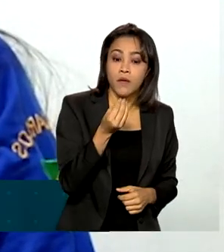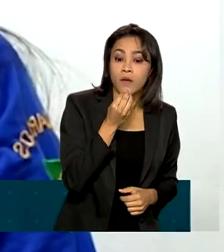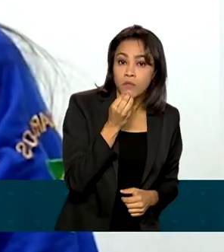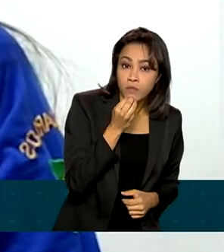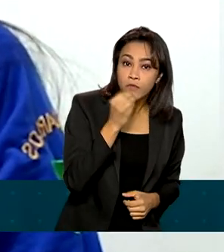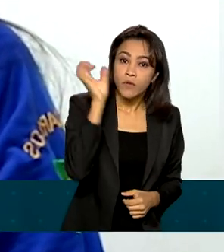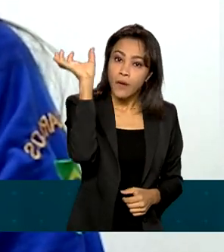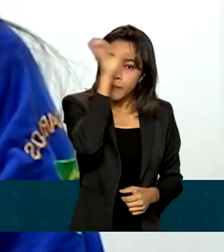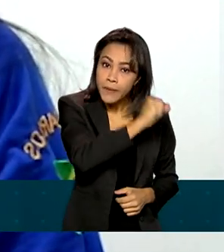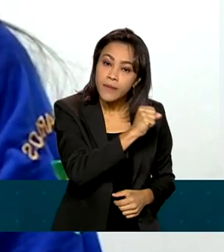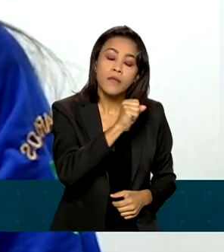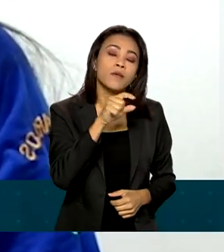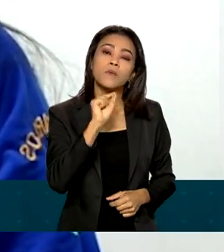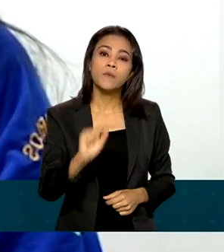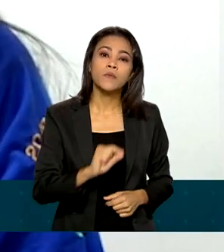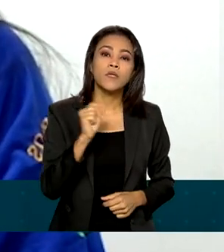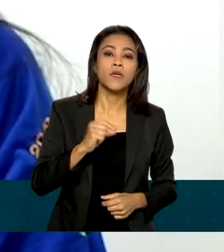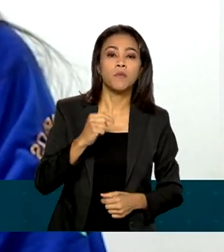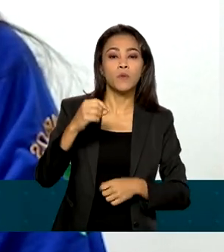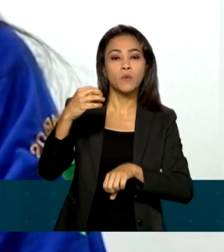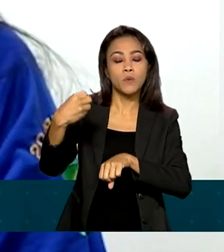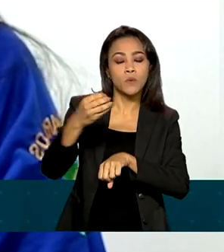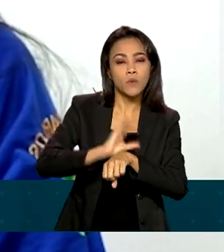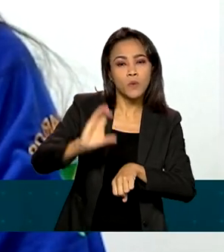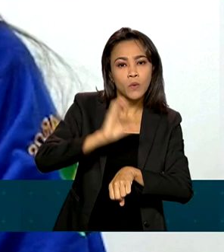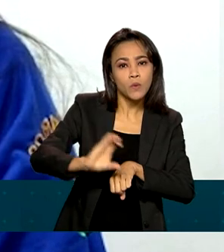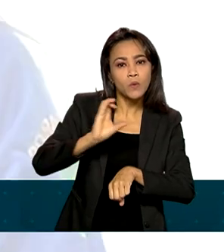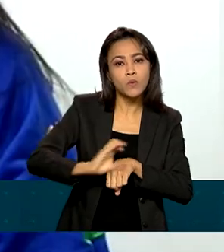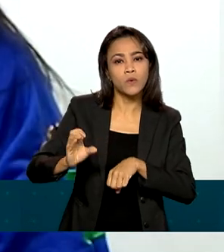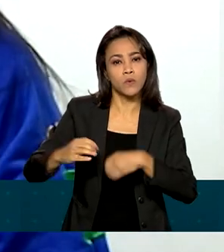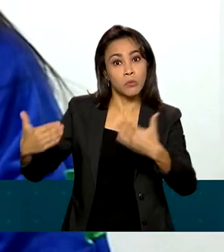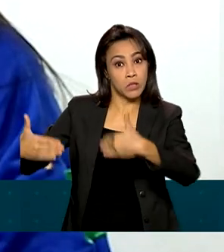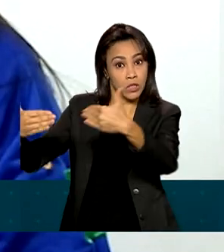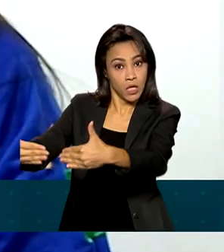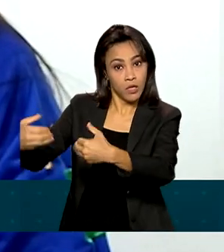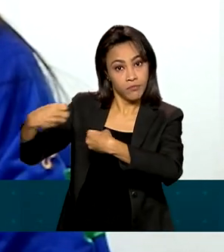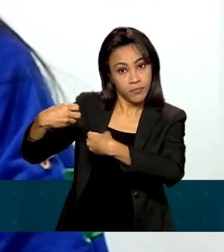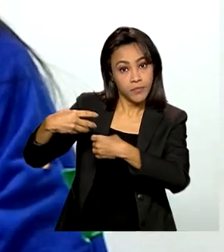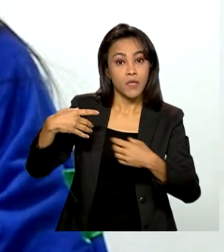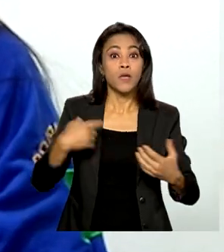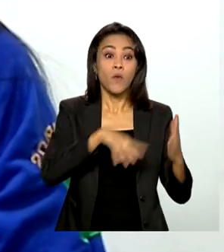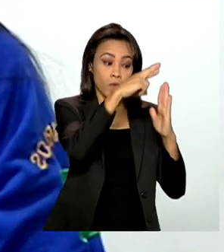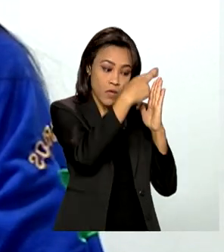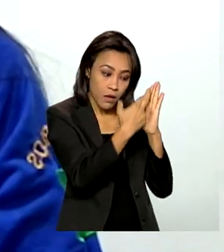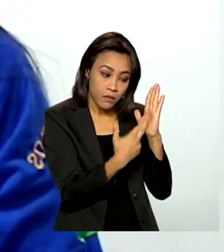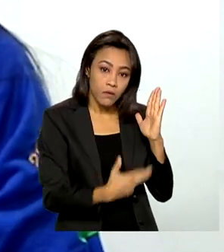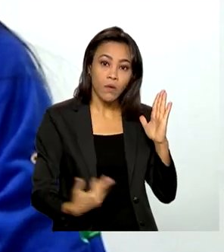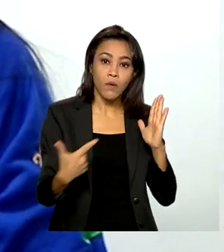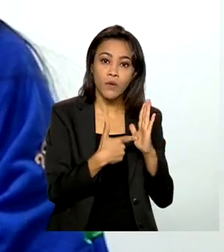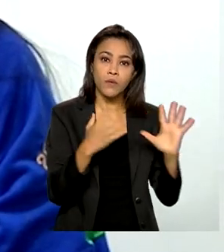dos cursos oferecidos pelo Ministério, de maneira detalhada, fazer os relatórios de execução e prestação de contas.